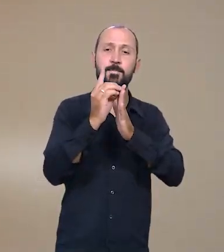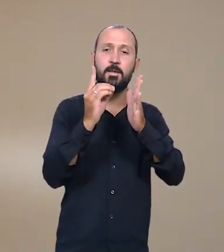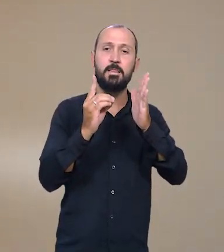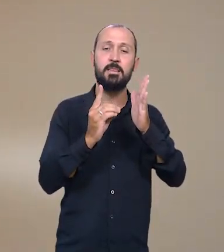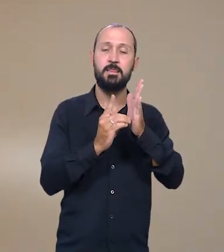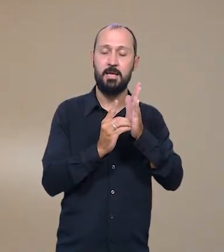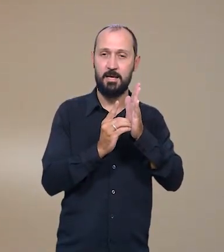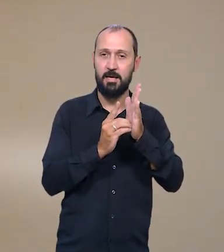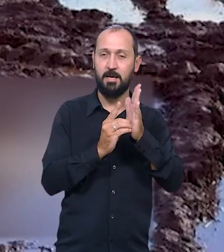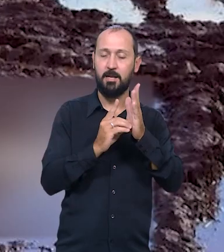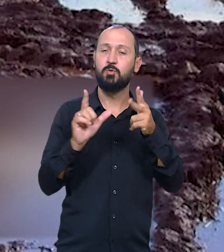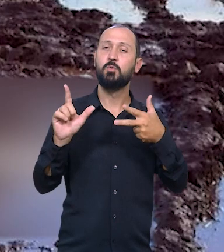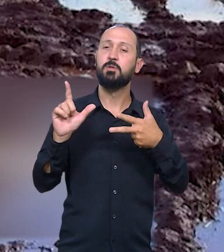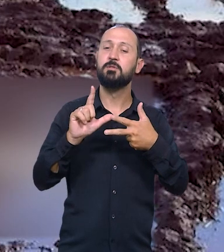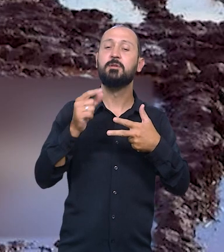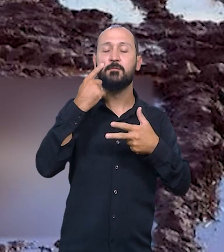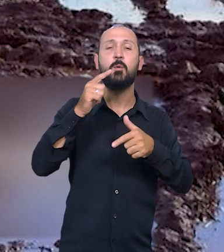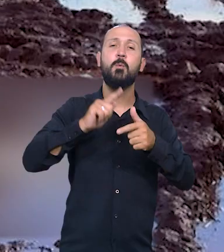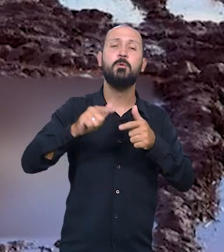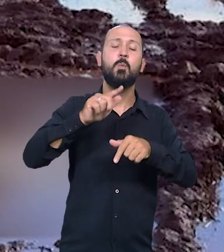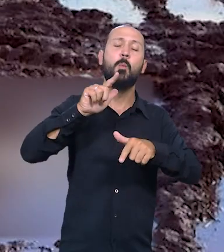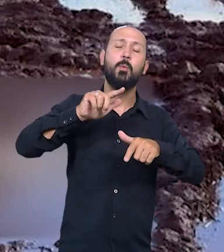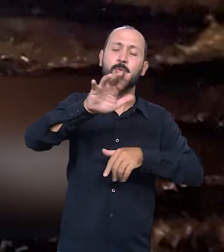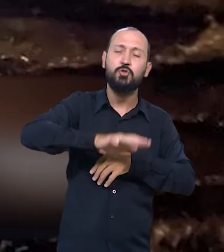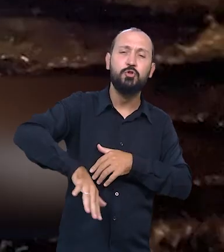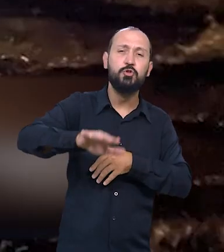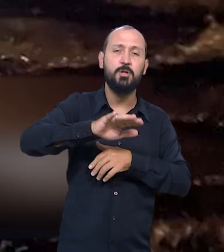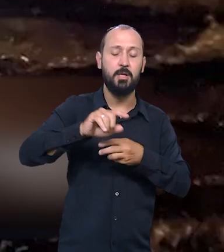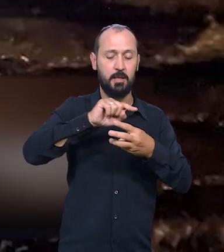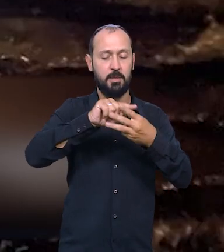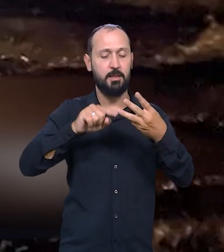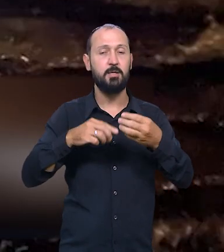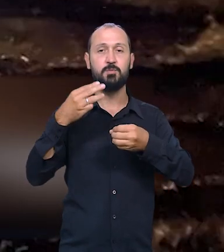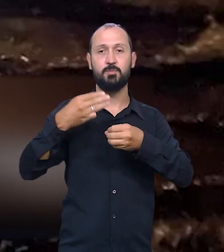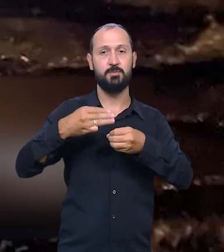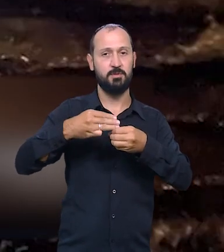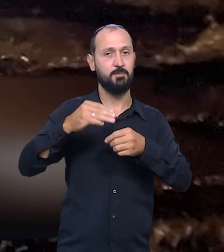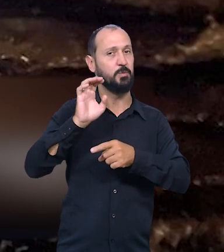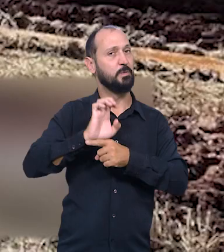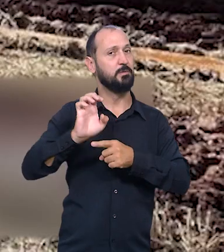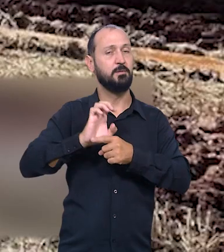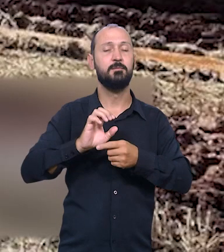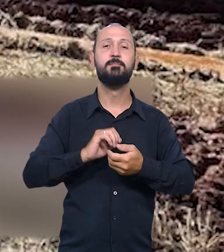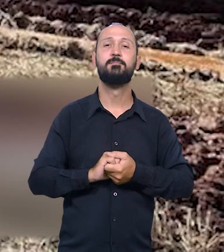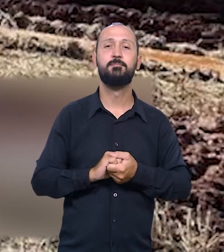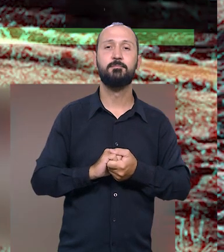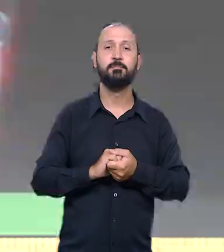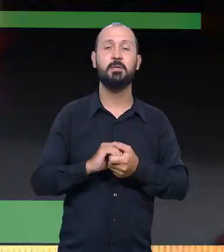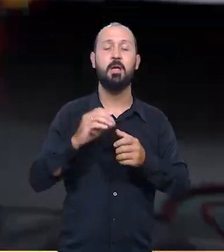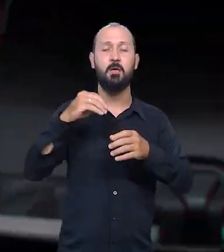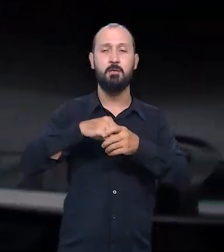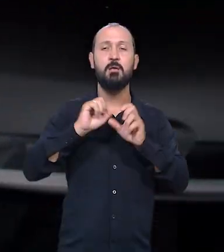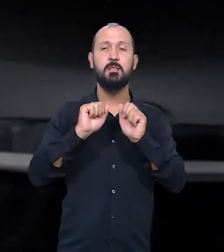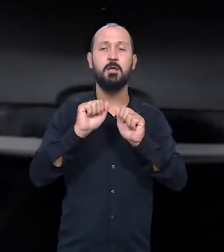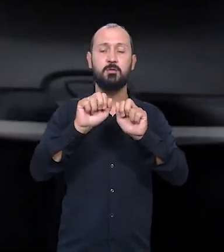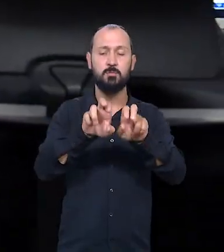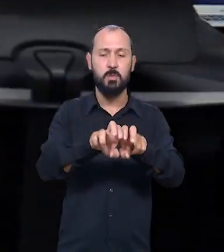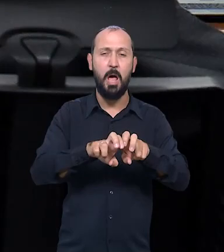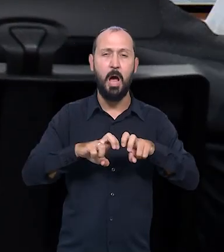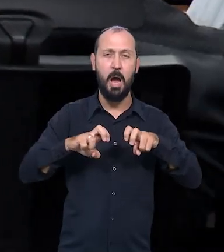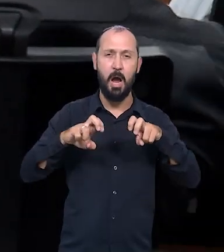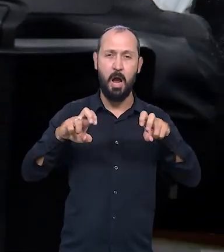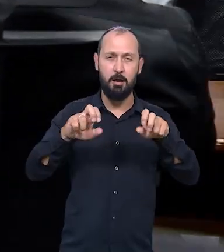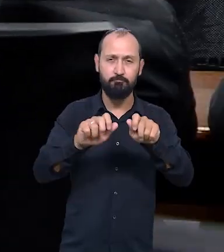aprovado o decreto legislativo que reconhece o estado de calamidade pública em mais três municípios do Estado. Também no plenarinho